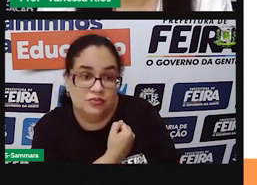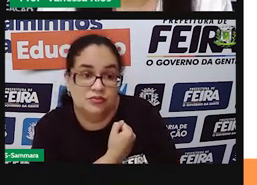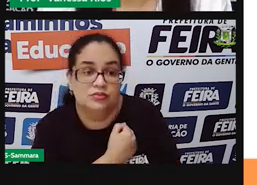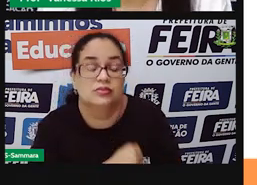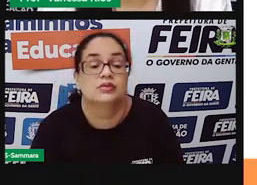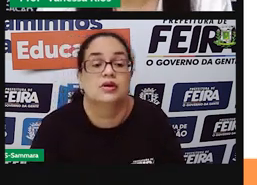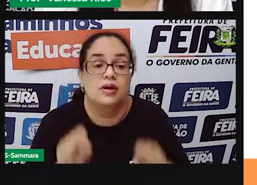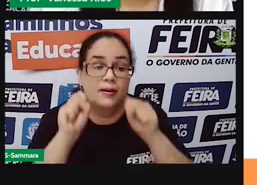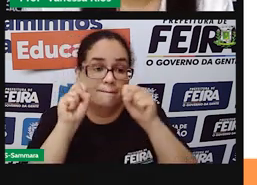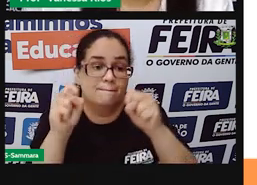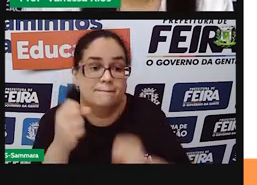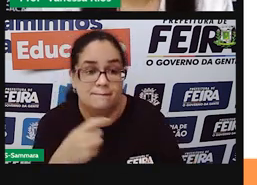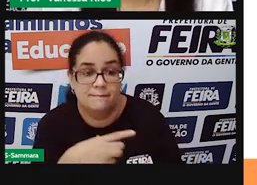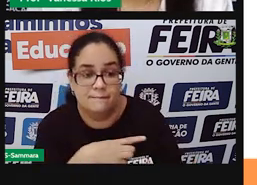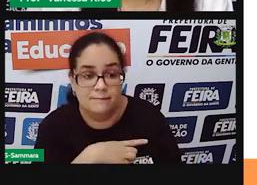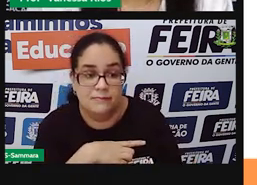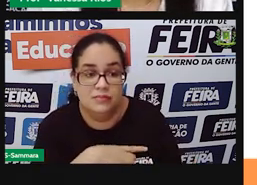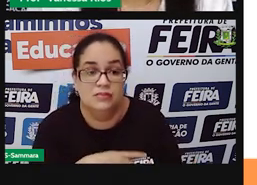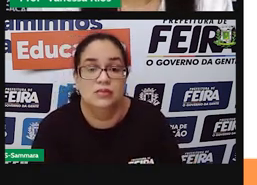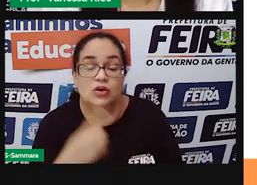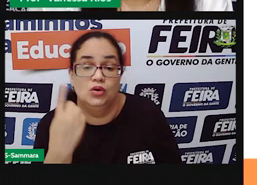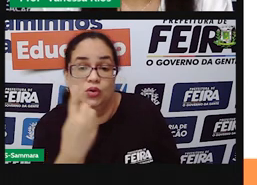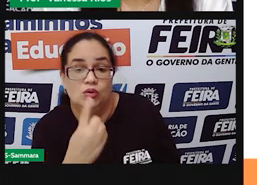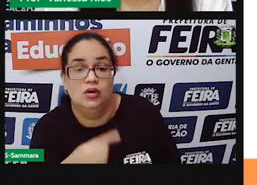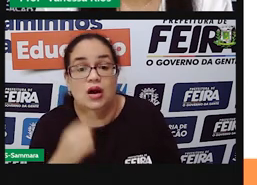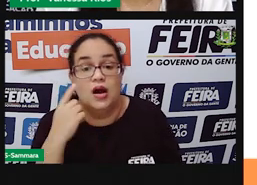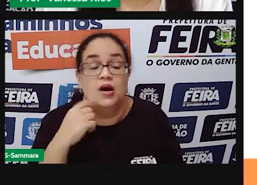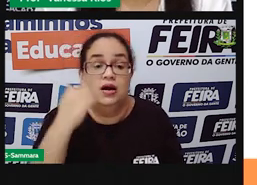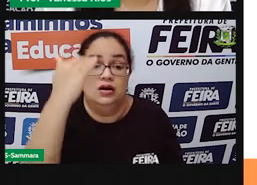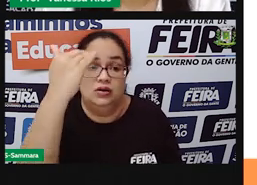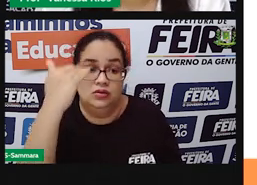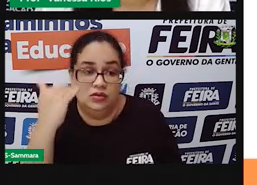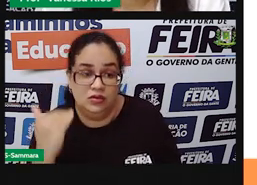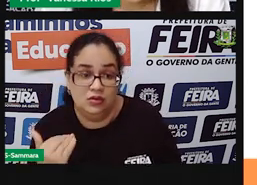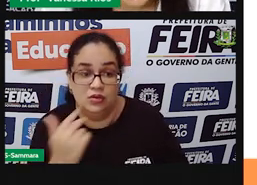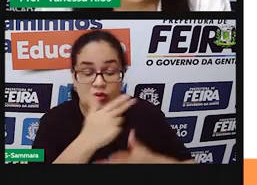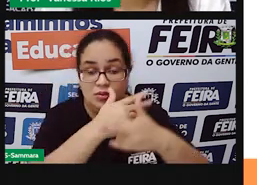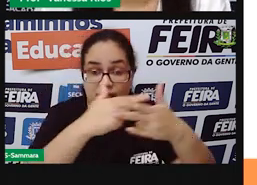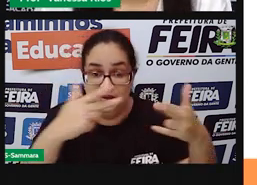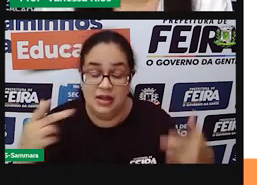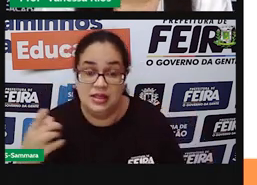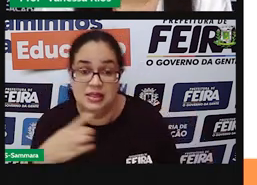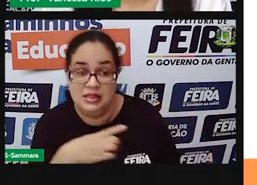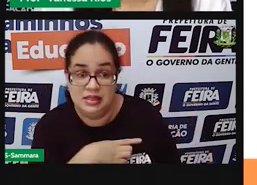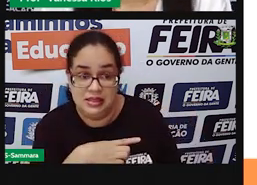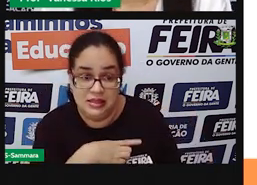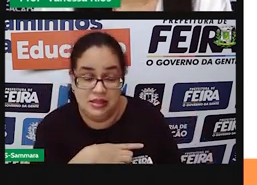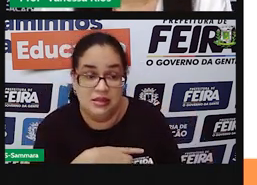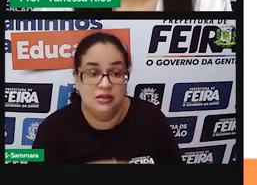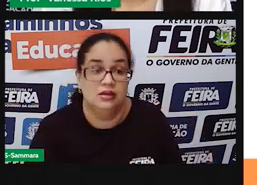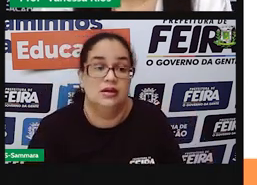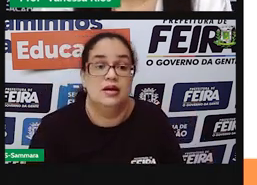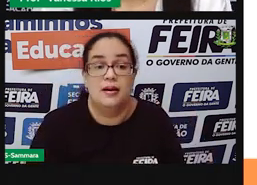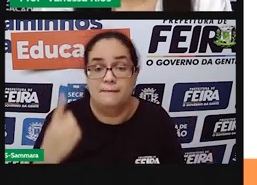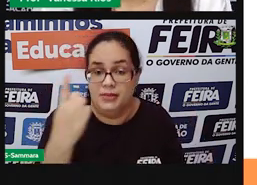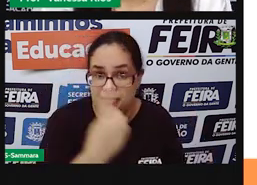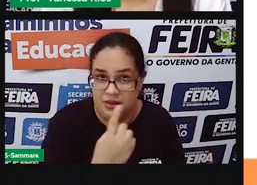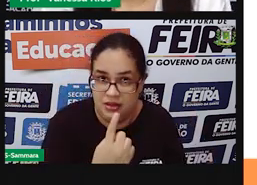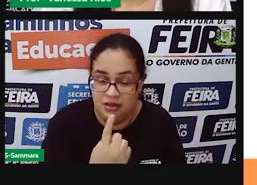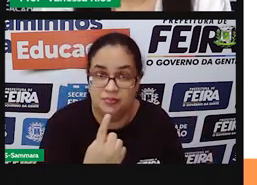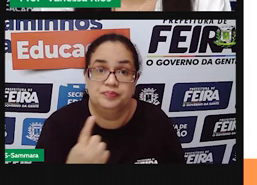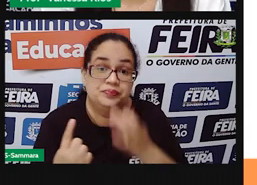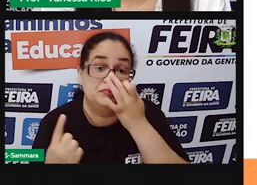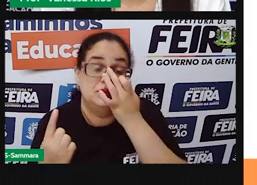e podendo aparecer no plural. E aí, quando a gente fala de plural, a gente também tem a